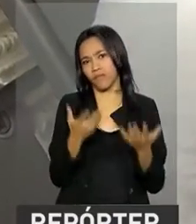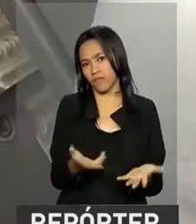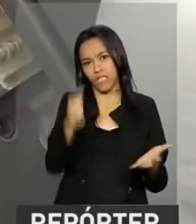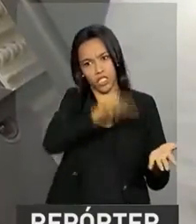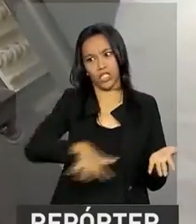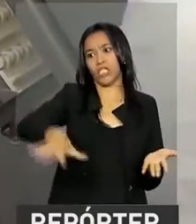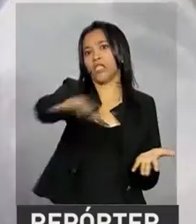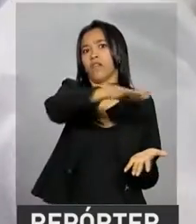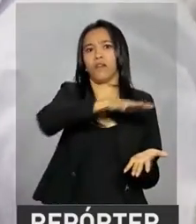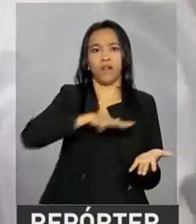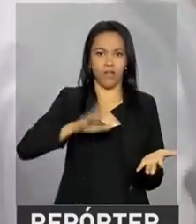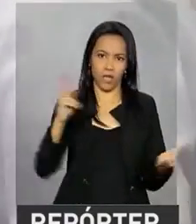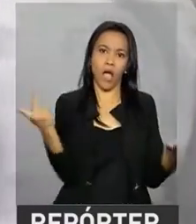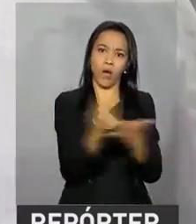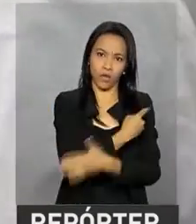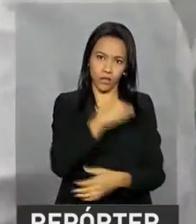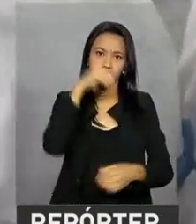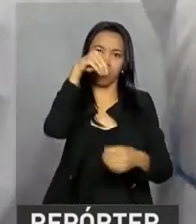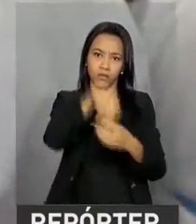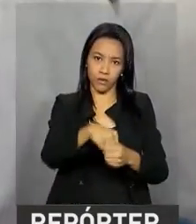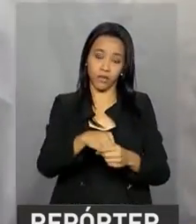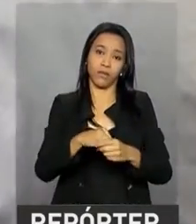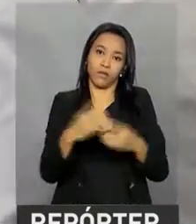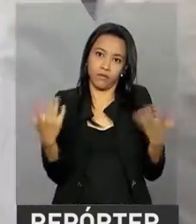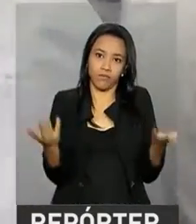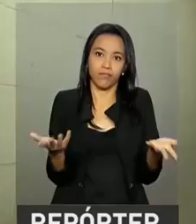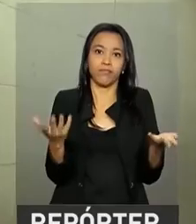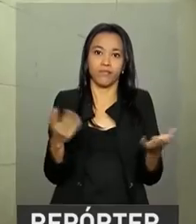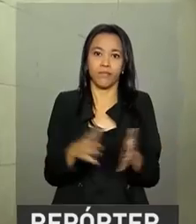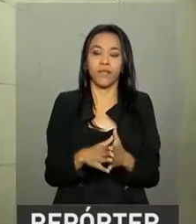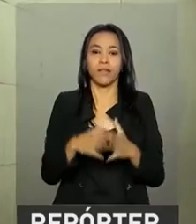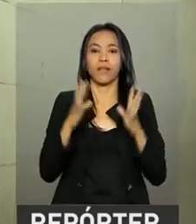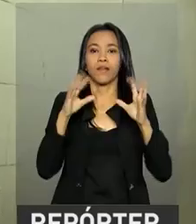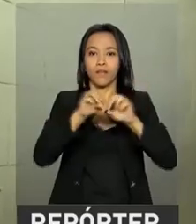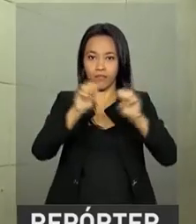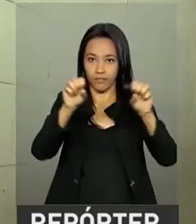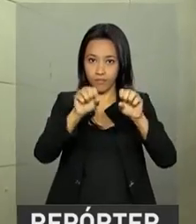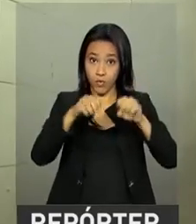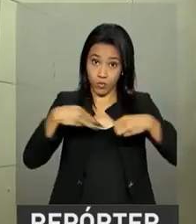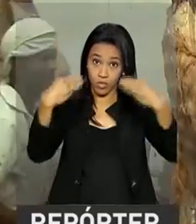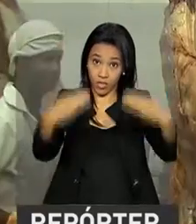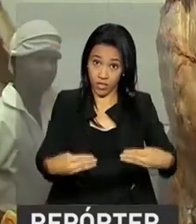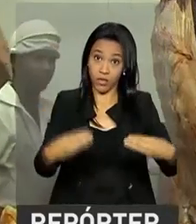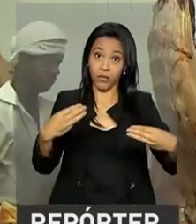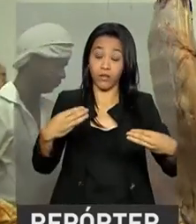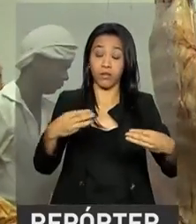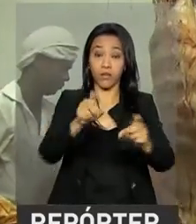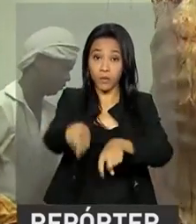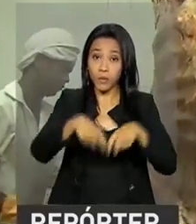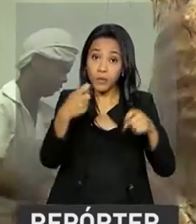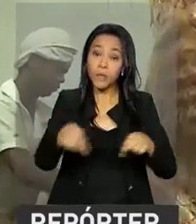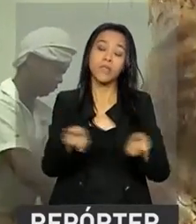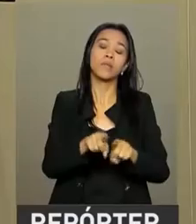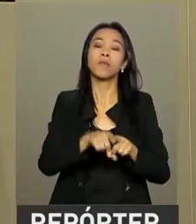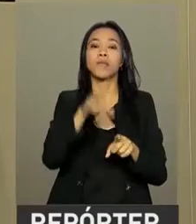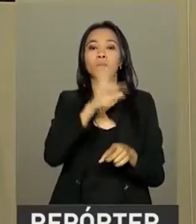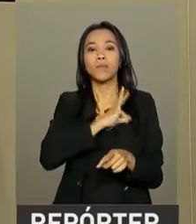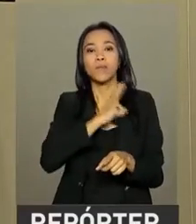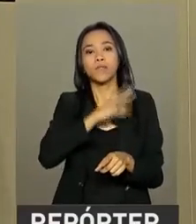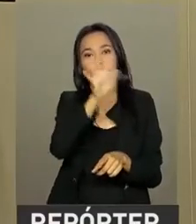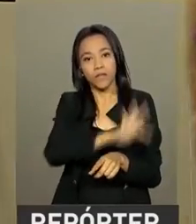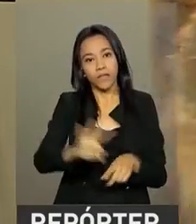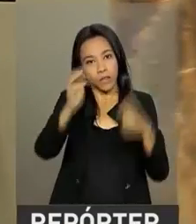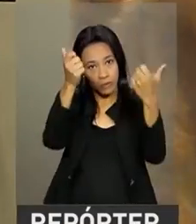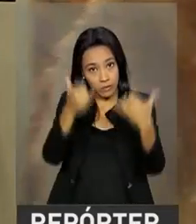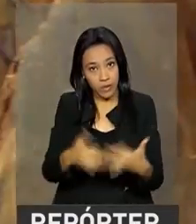generalizado do sistema sanitário brasileiro. O Ministério da Agricultura e a Polícia Federal reafirmam que a